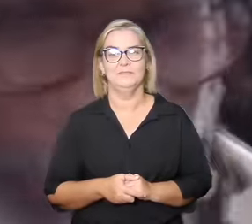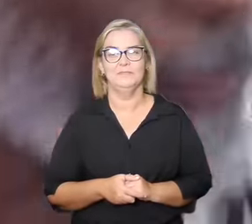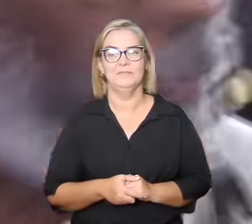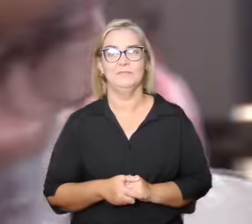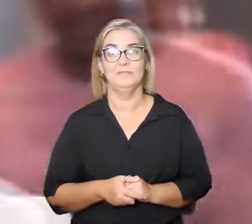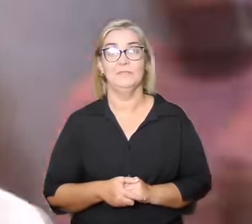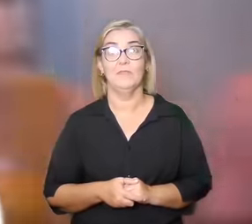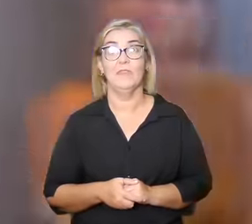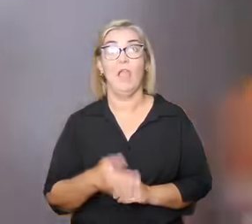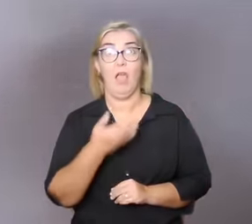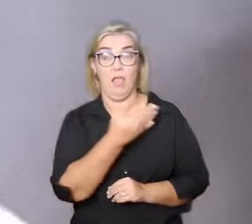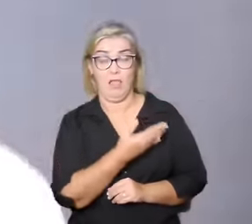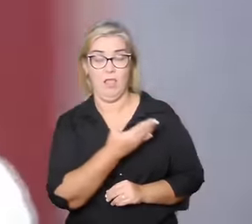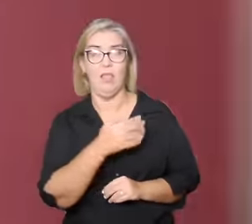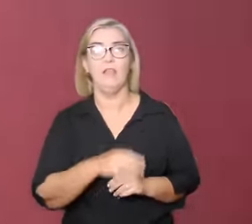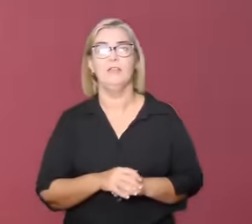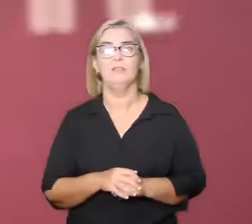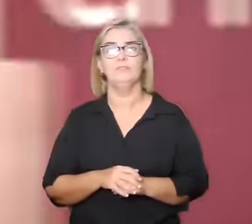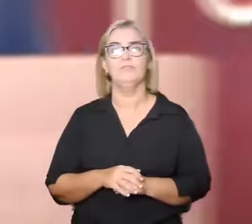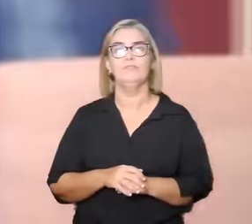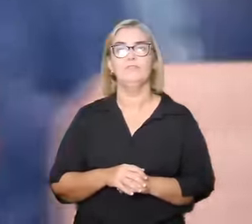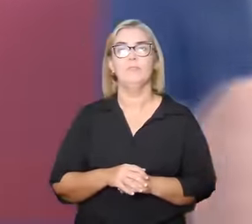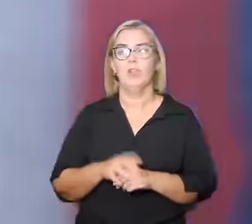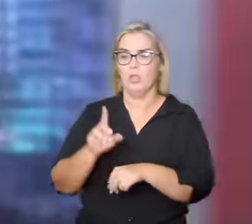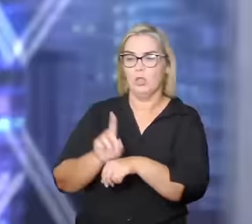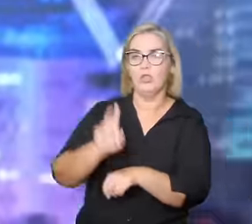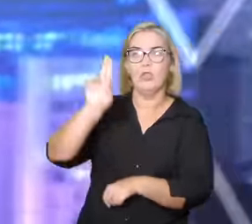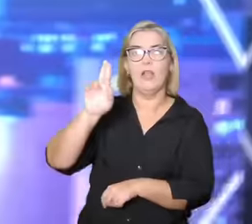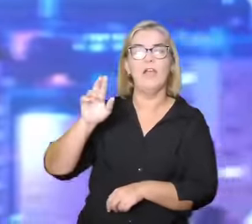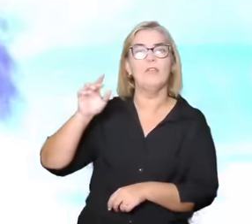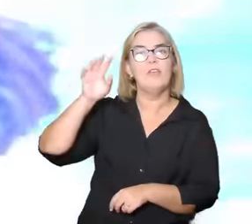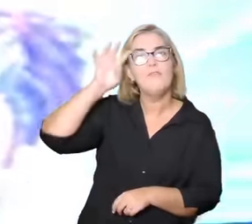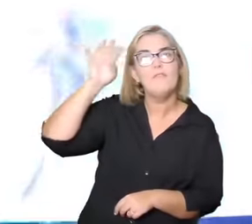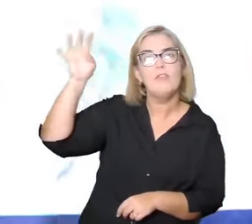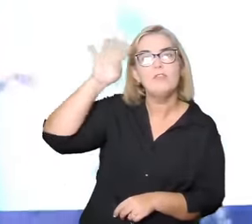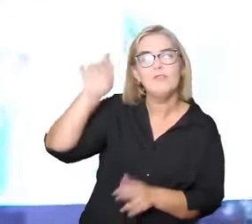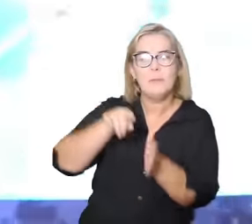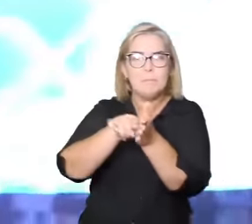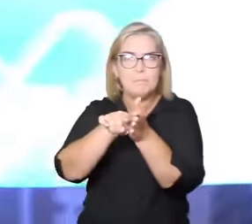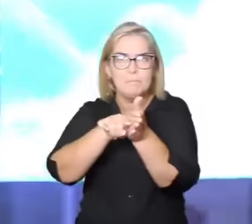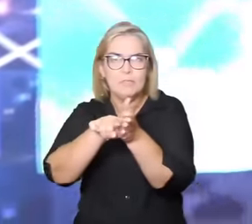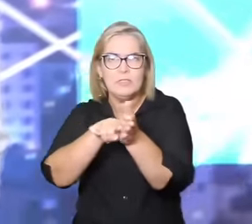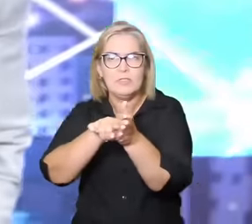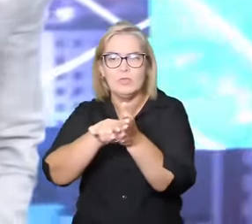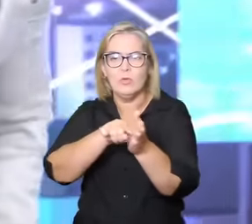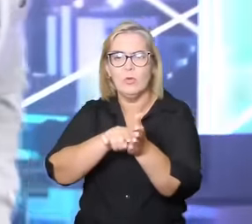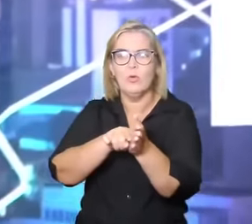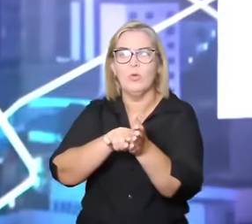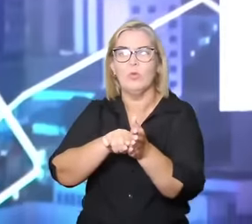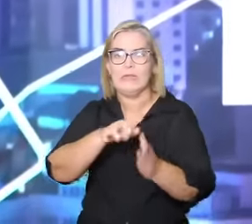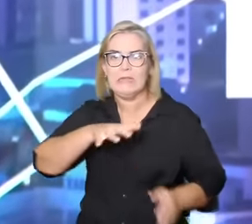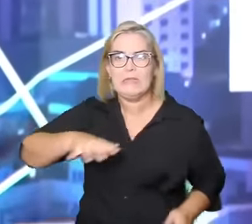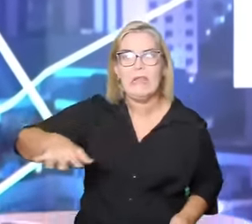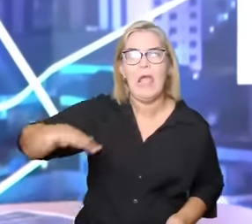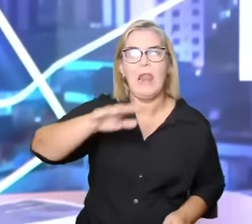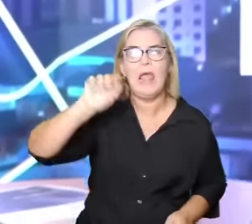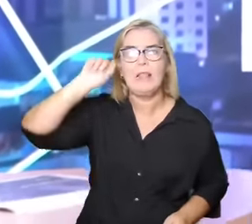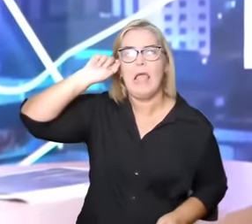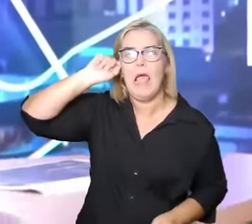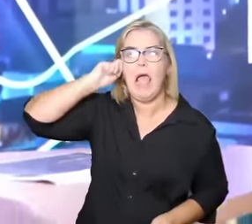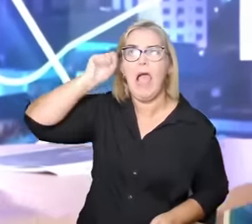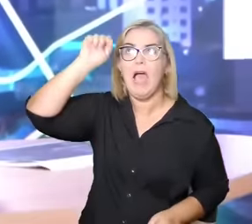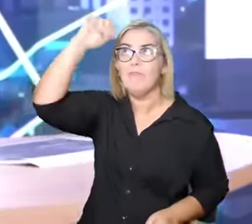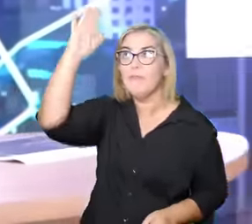Nogueira é doutor em filosofia, pesquisador do Laboratório de Estudos Afro-Brasileiros e Indígenas,